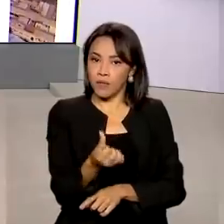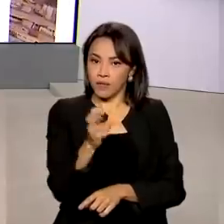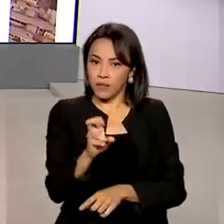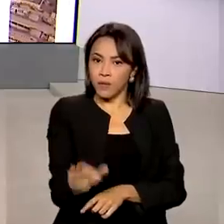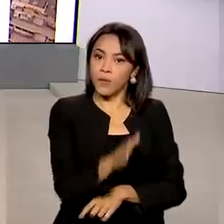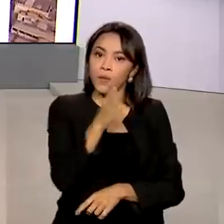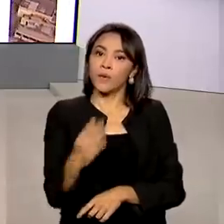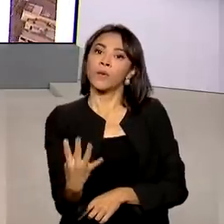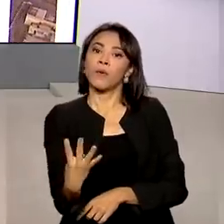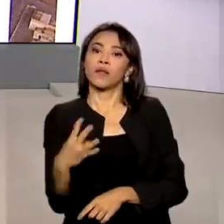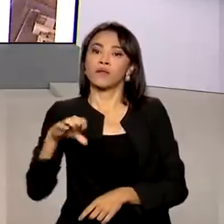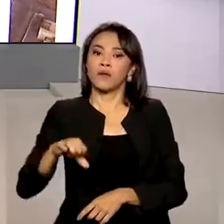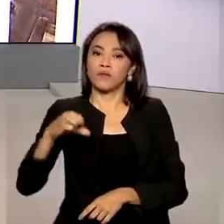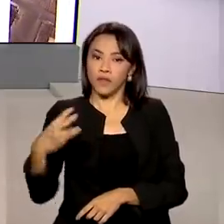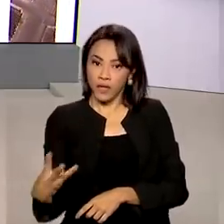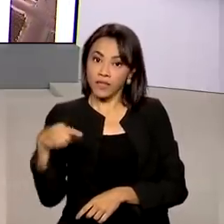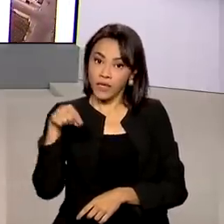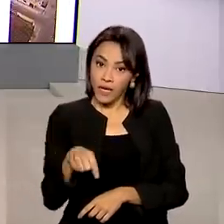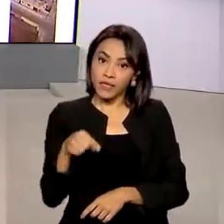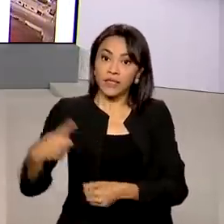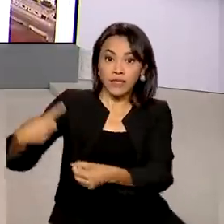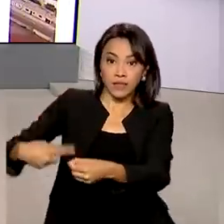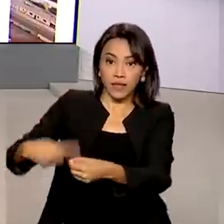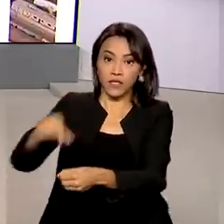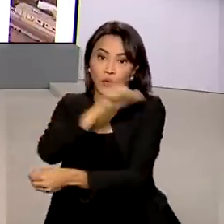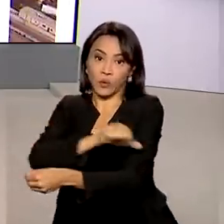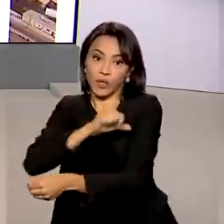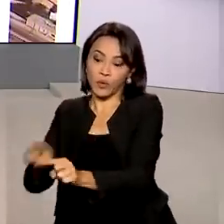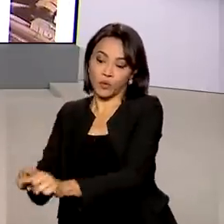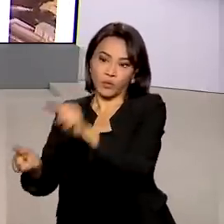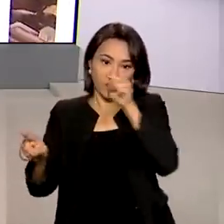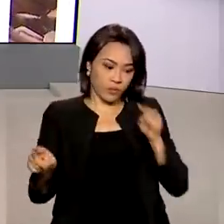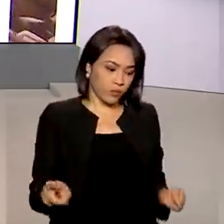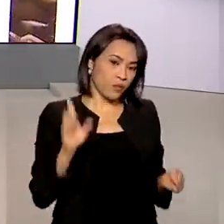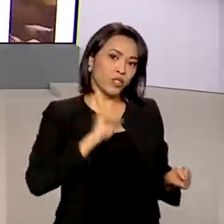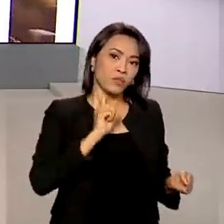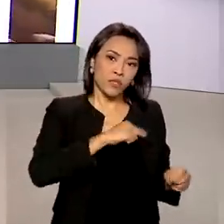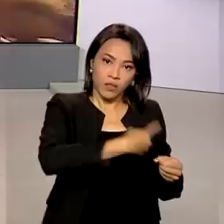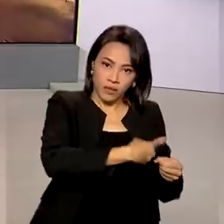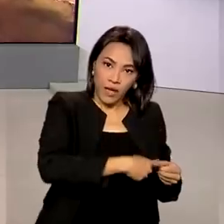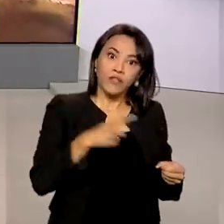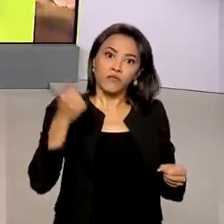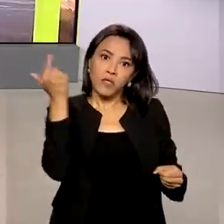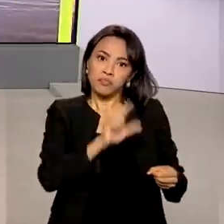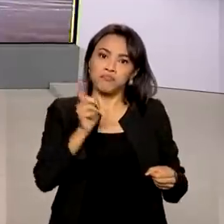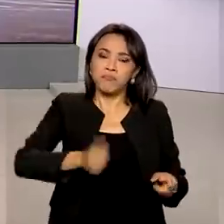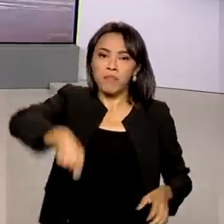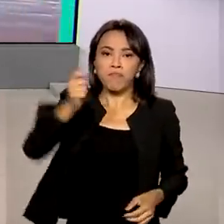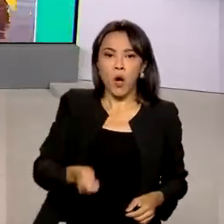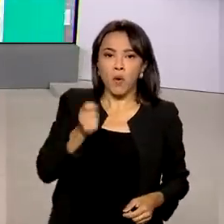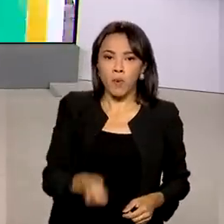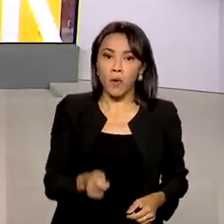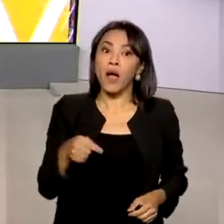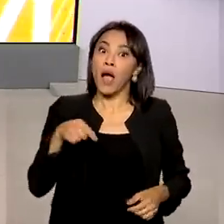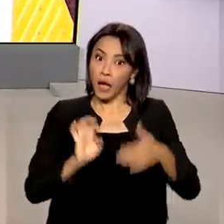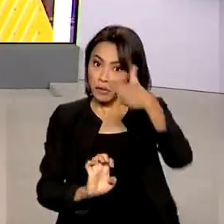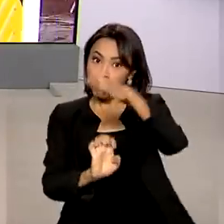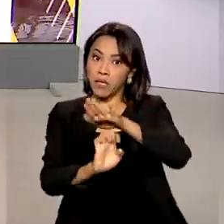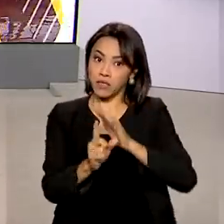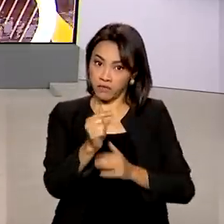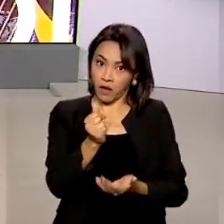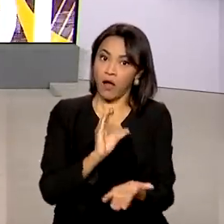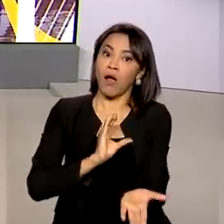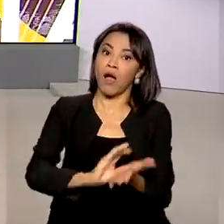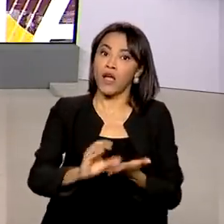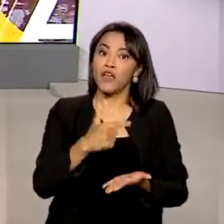que liga a cidade do Rio de Janeiro a governador Valadares, em Minas Gerais, foi leiloado. A empresa vencedora vai investir mais de 21 bilhões de reais